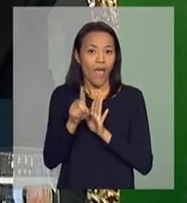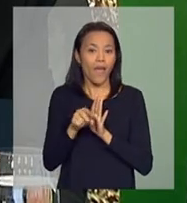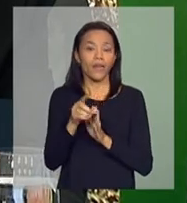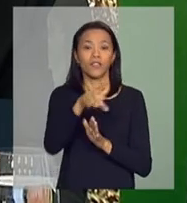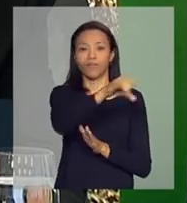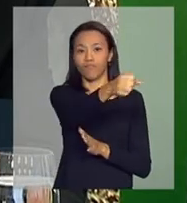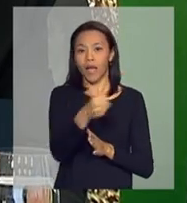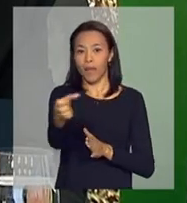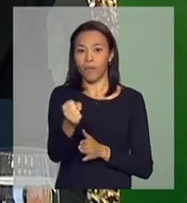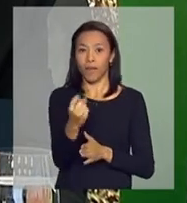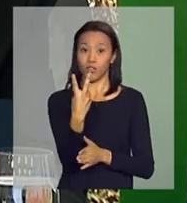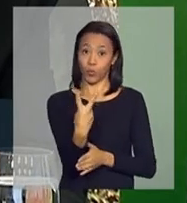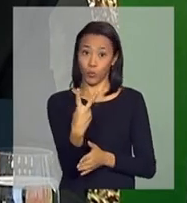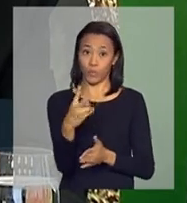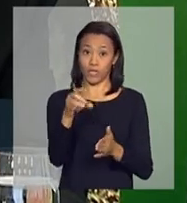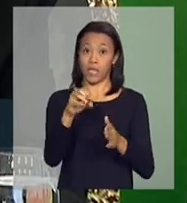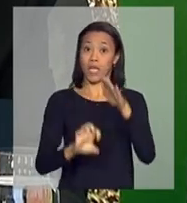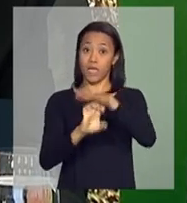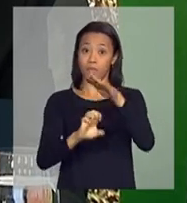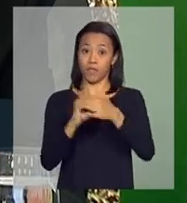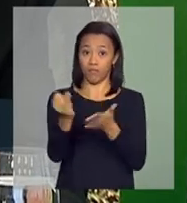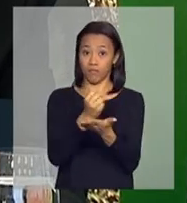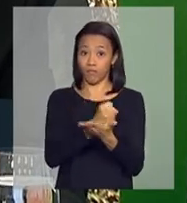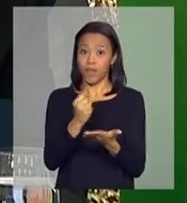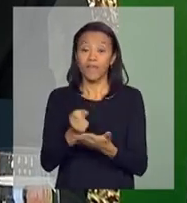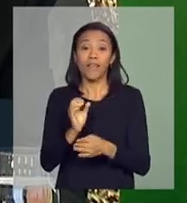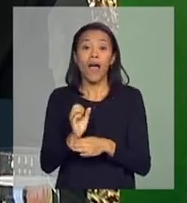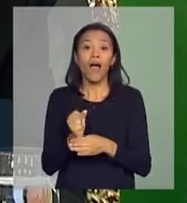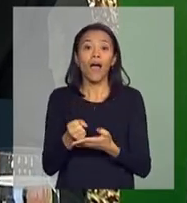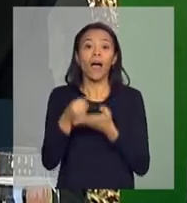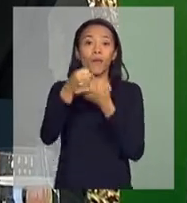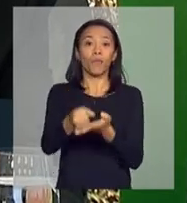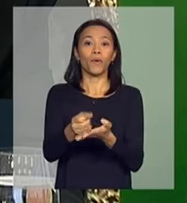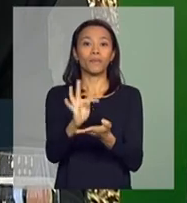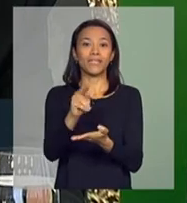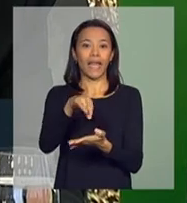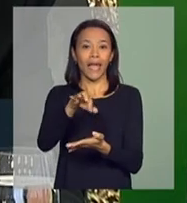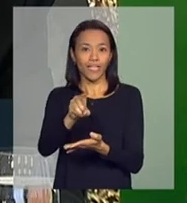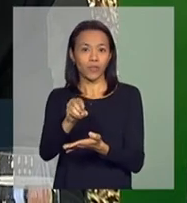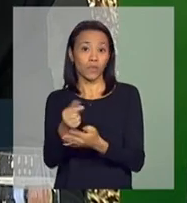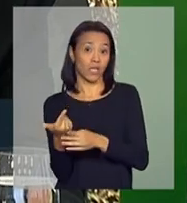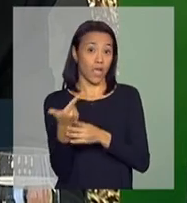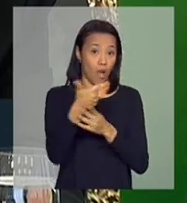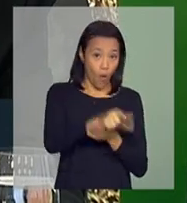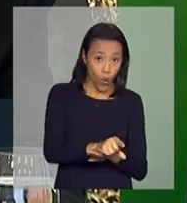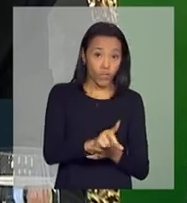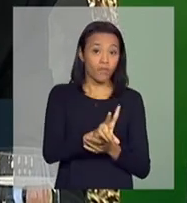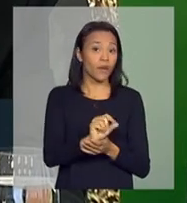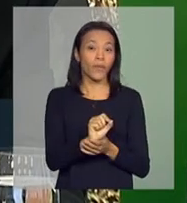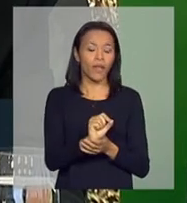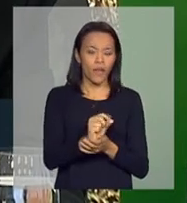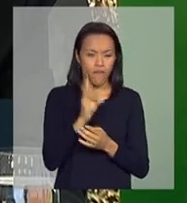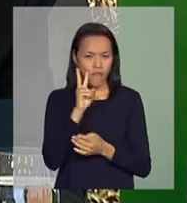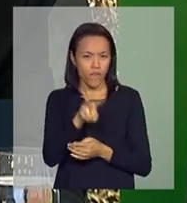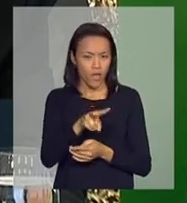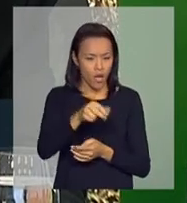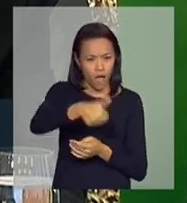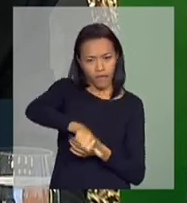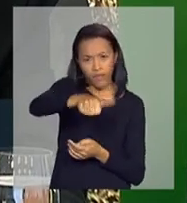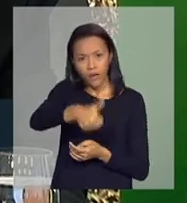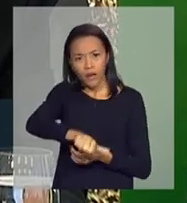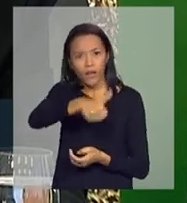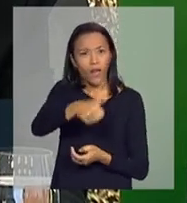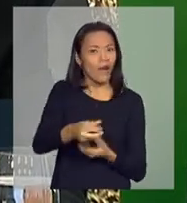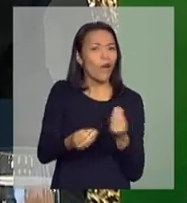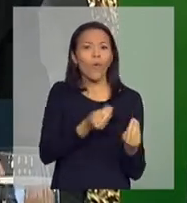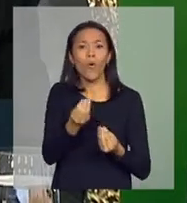empresas. Uma que dá assistência técnica e outra que faz avaliação do trabalho feito pela